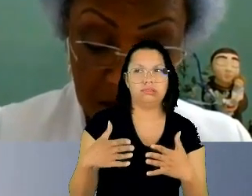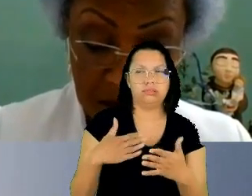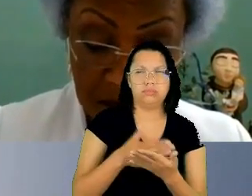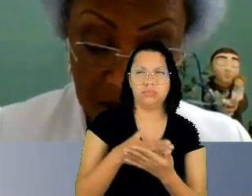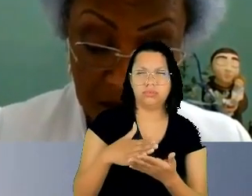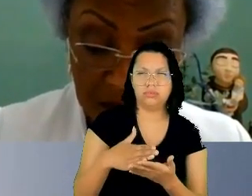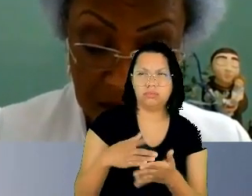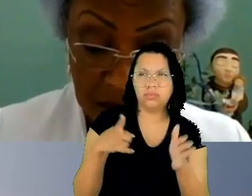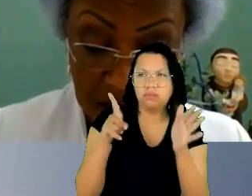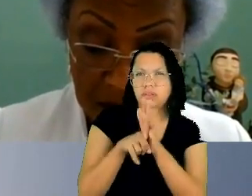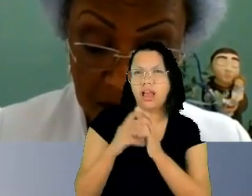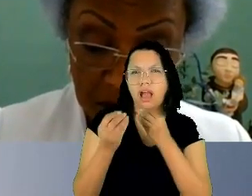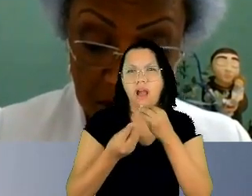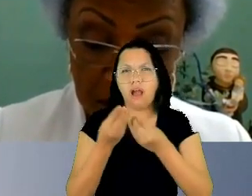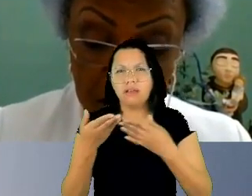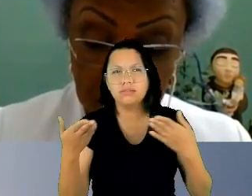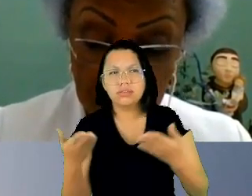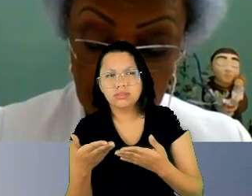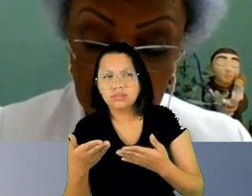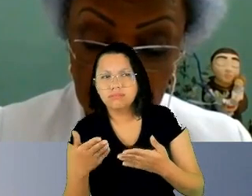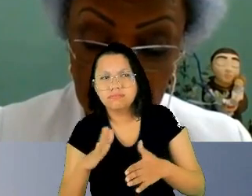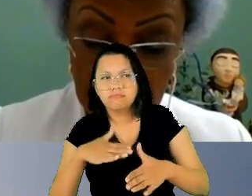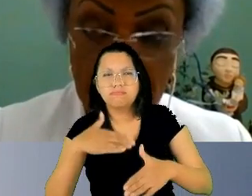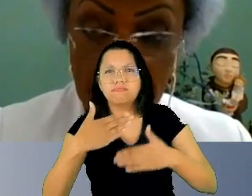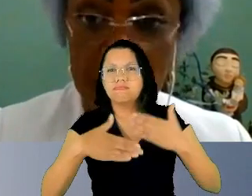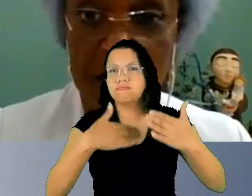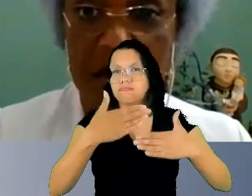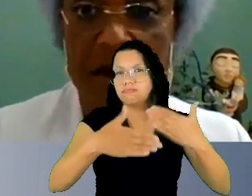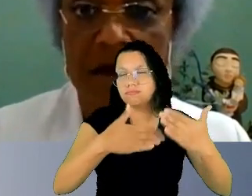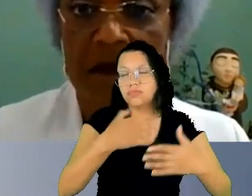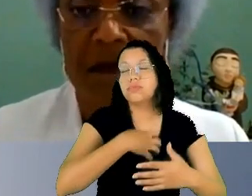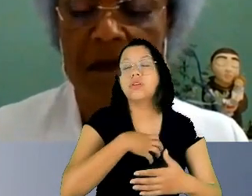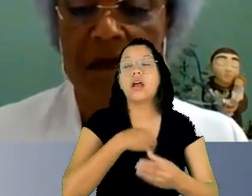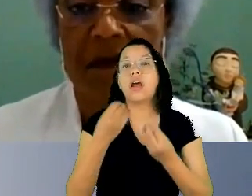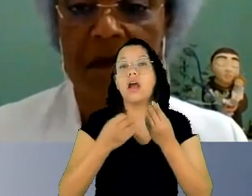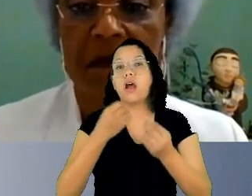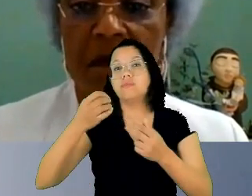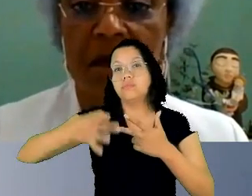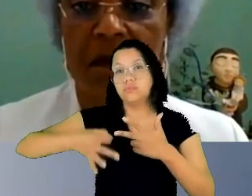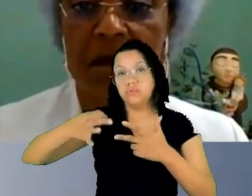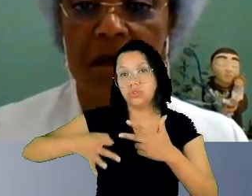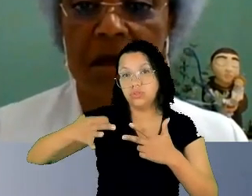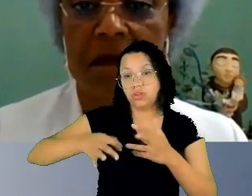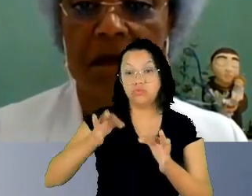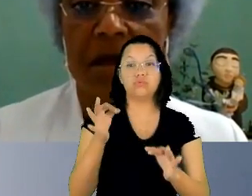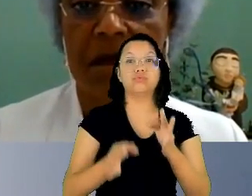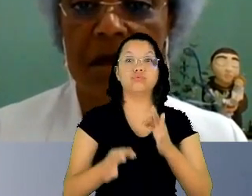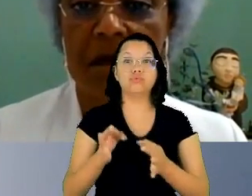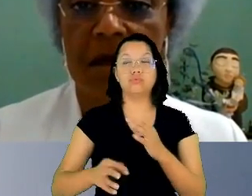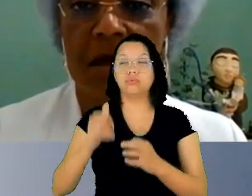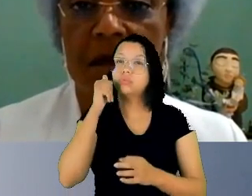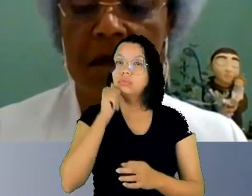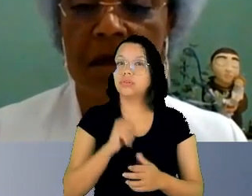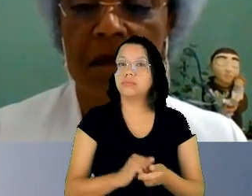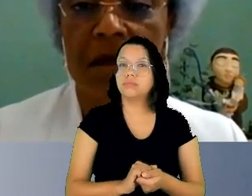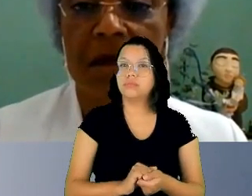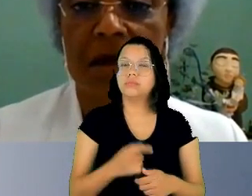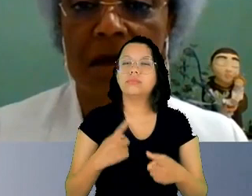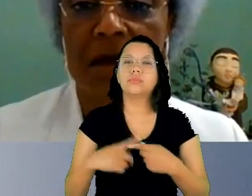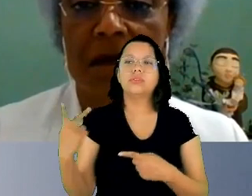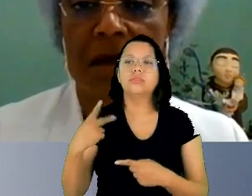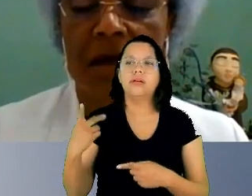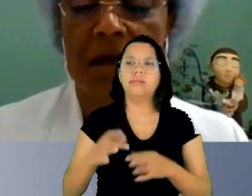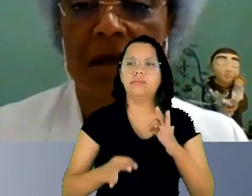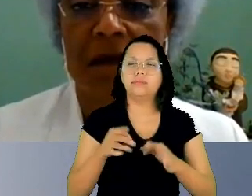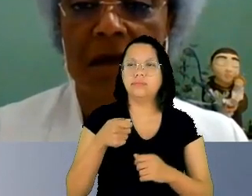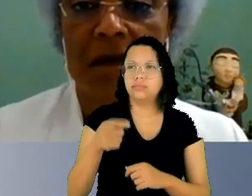atravessam o modo como o judiciário julga as mulheres porque nós juízes somos também pessoas fruto do nosso